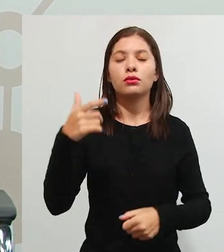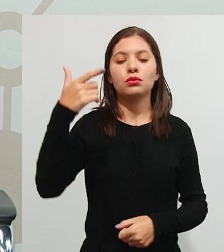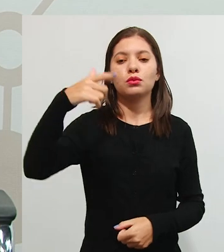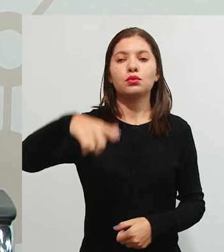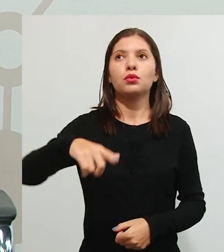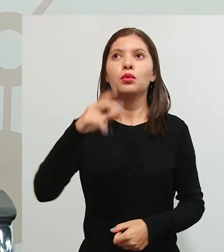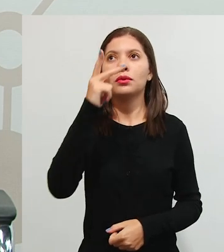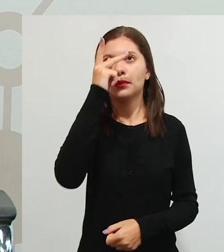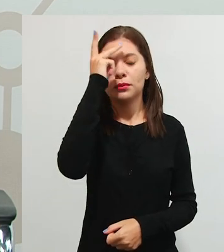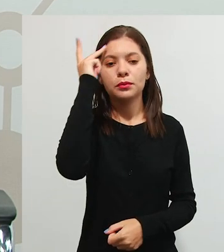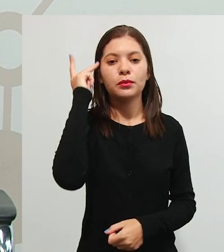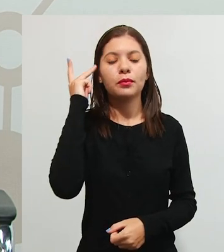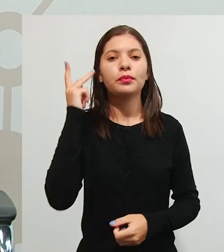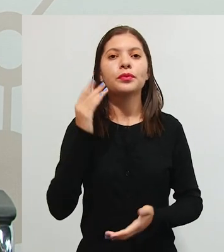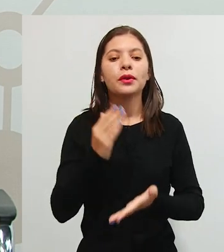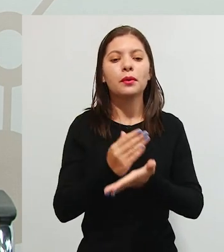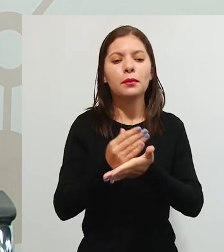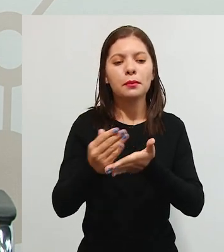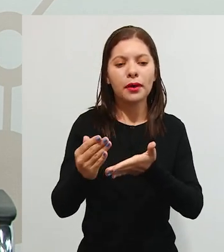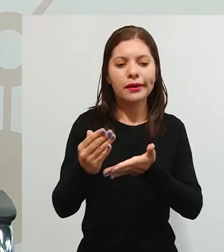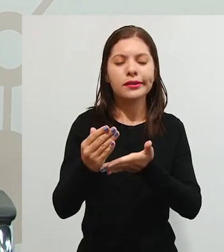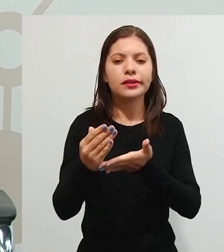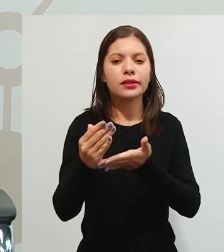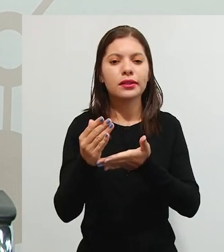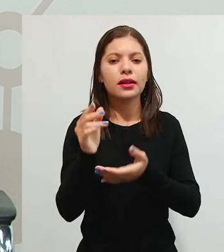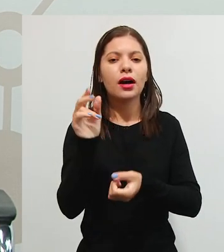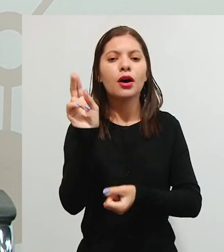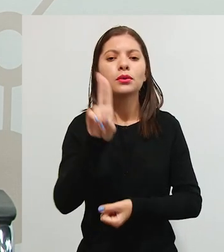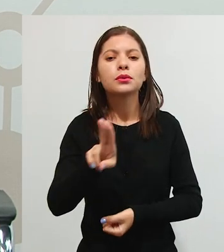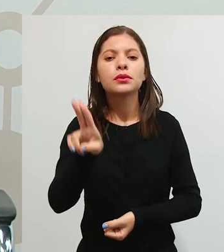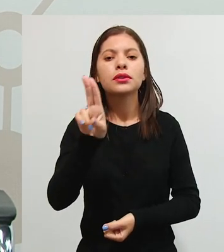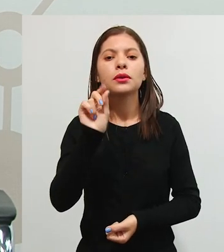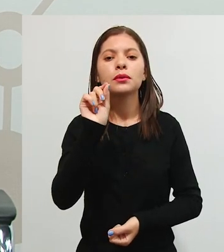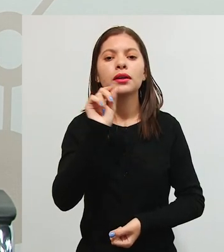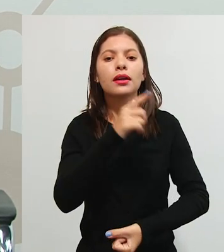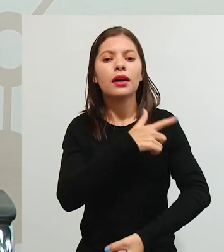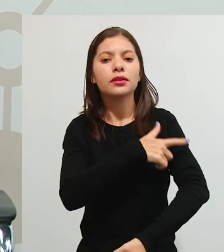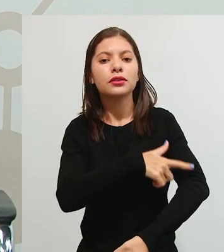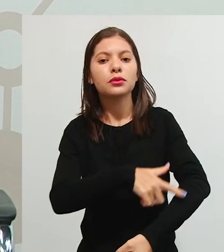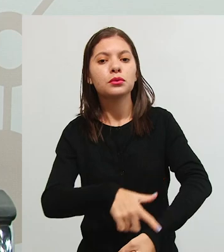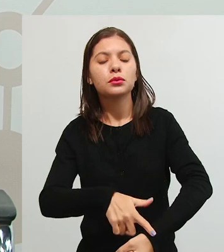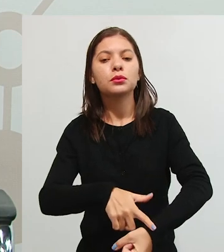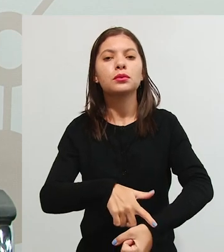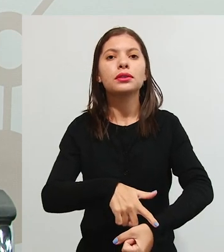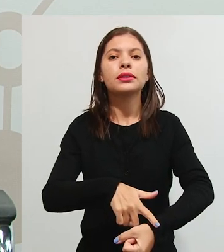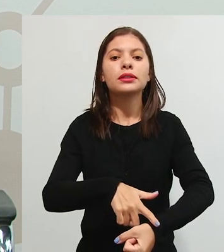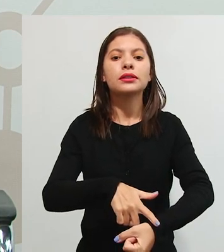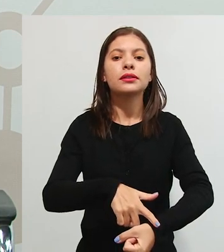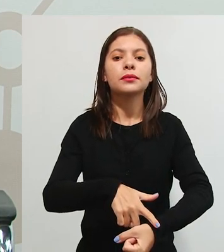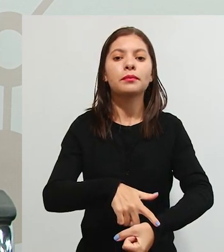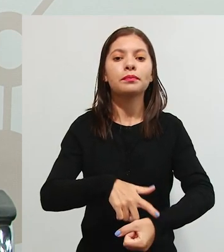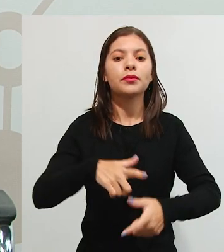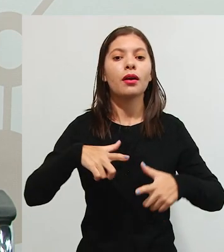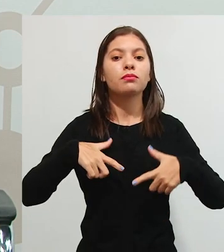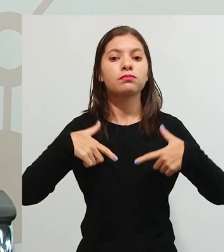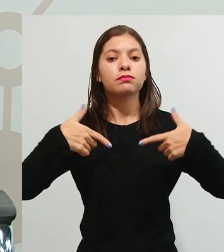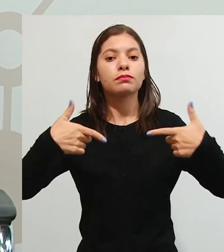outras pessoas. E elas começam a se apropriar de atitudes e de